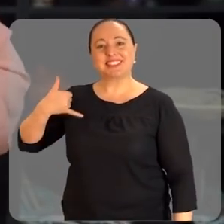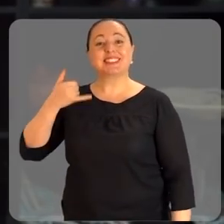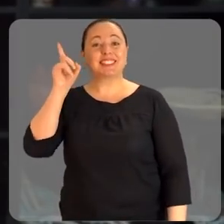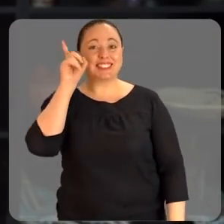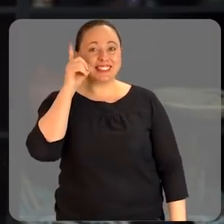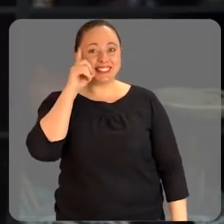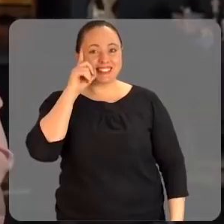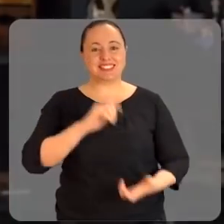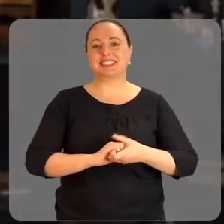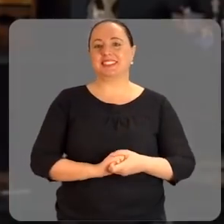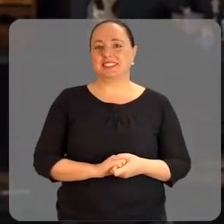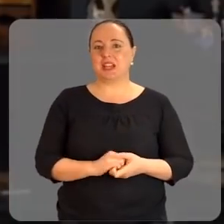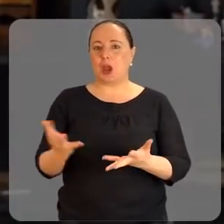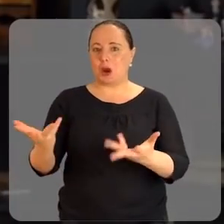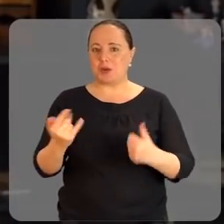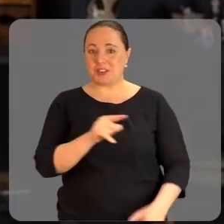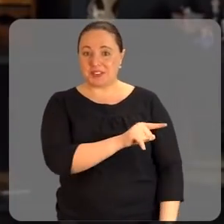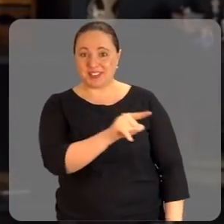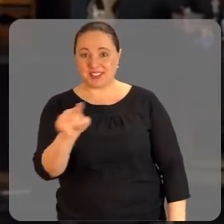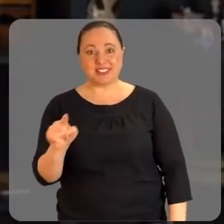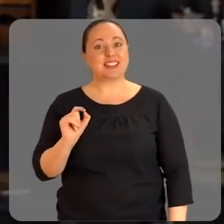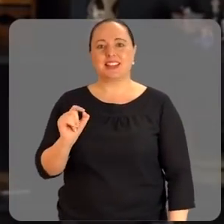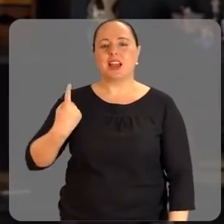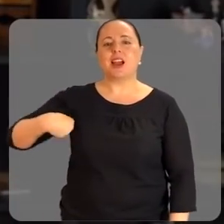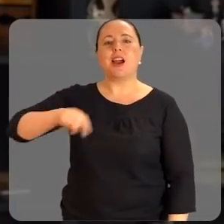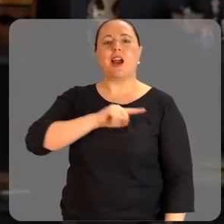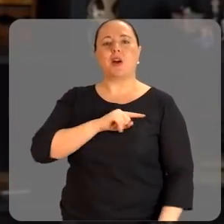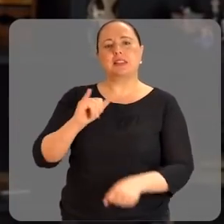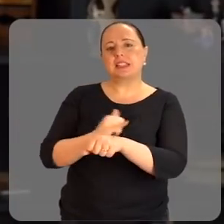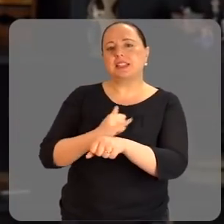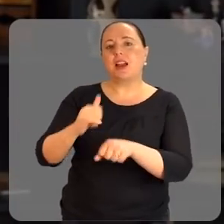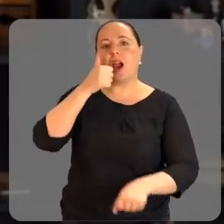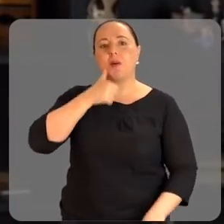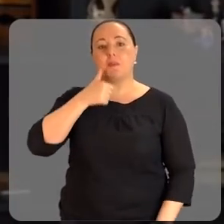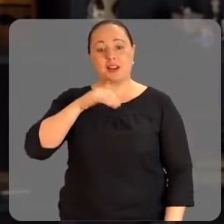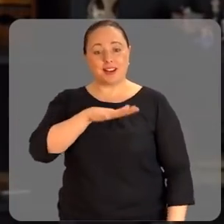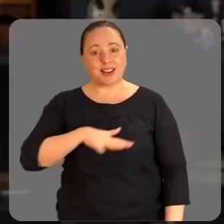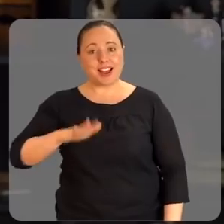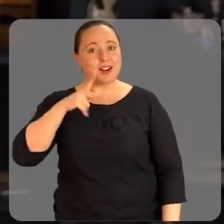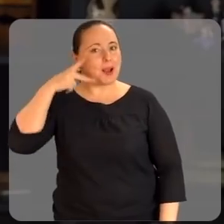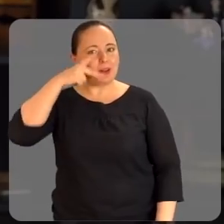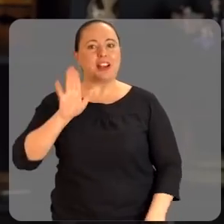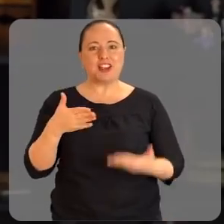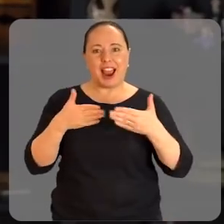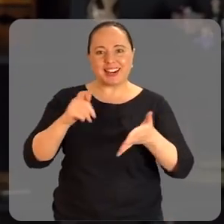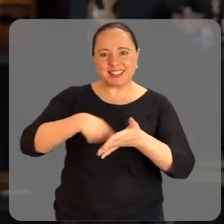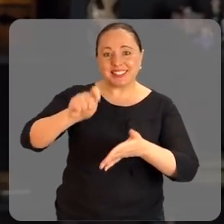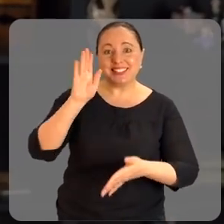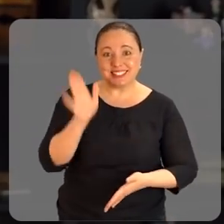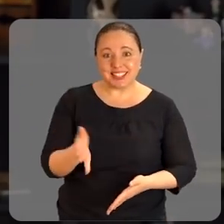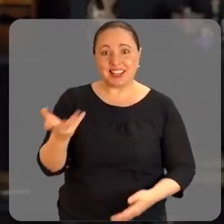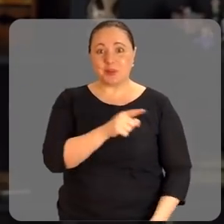todos os dias. Quero fazer um convite para vocês. A nossa maratona Mulheres na Política está com as inscrições abertas